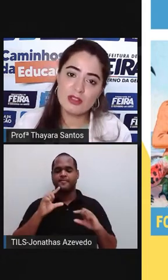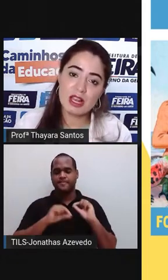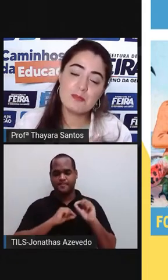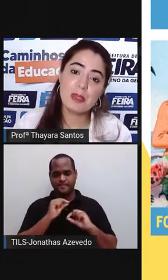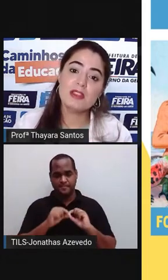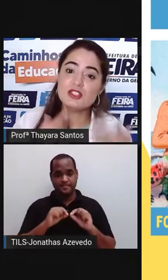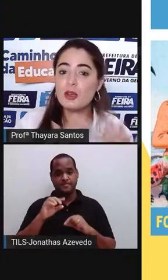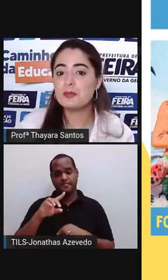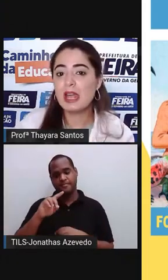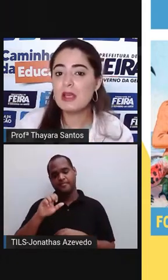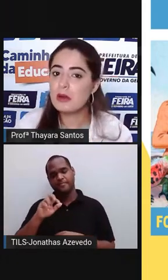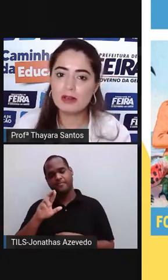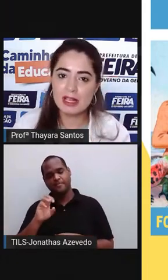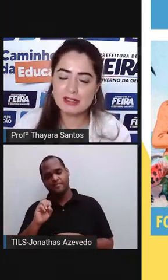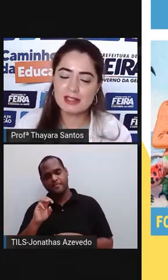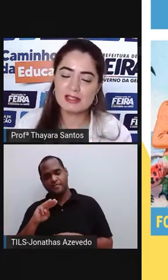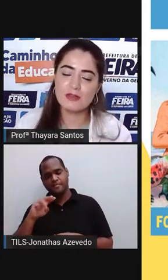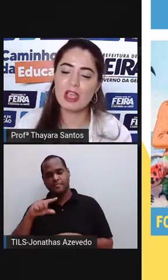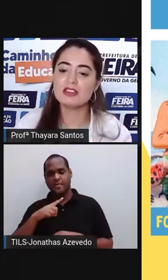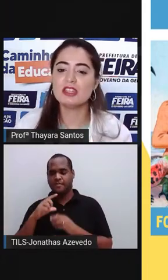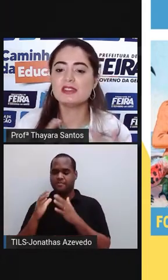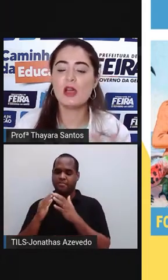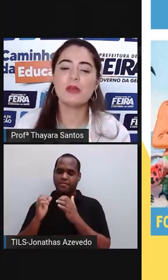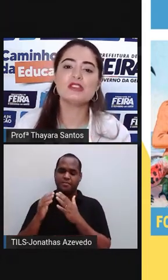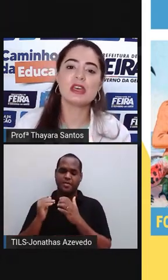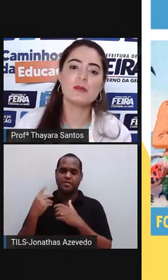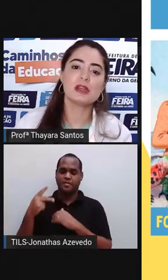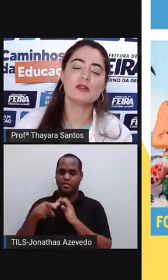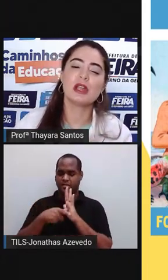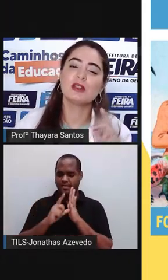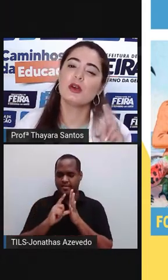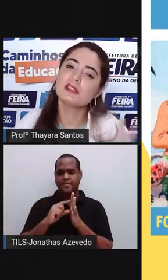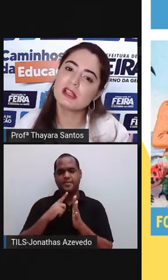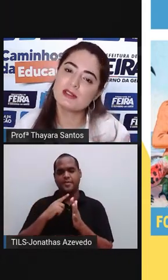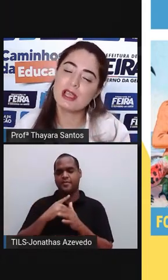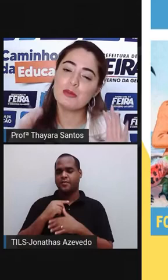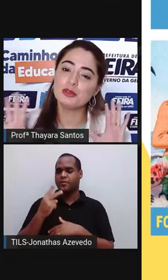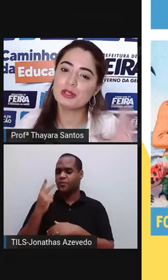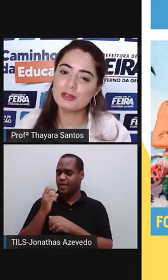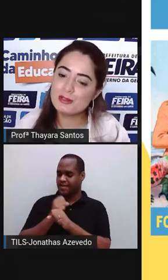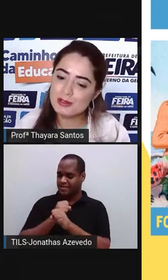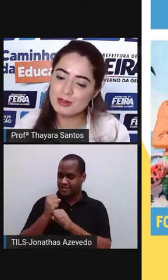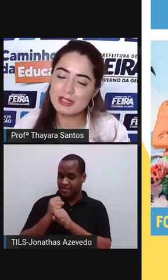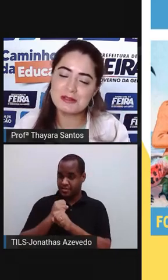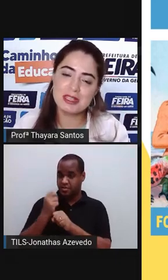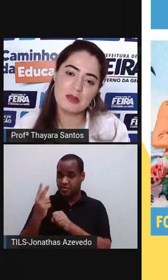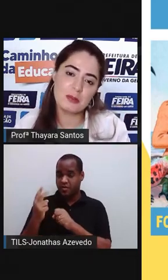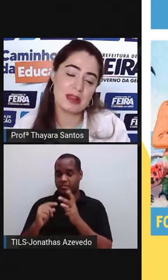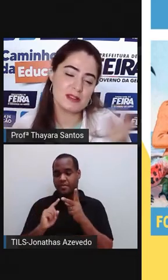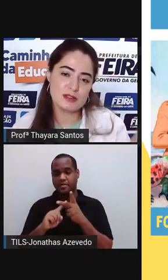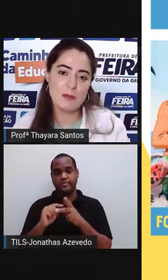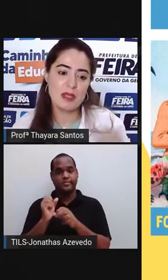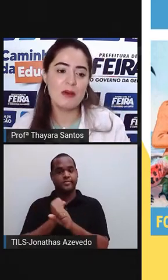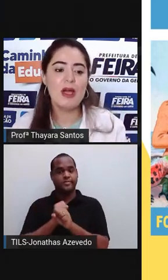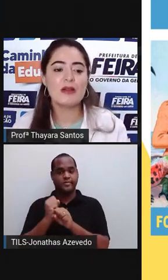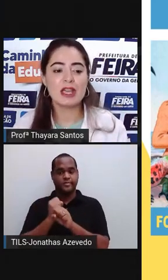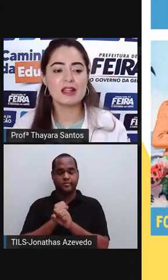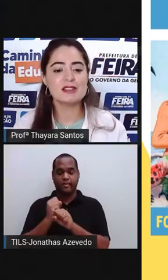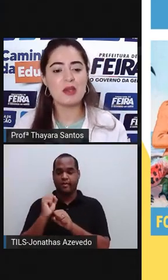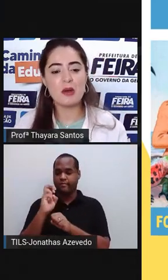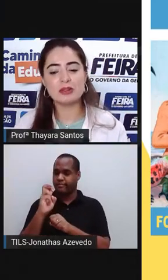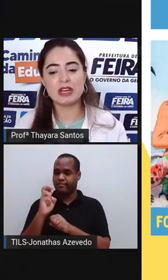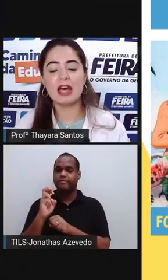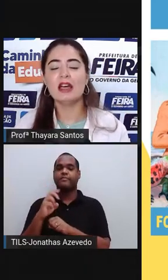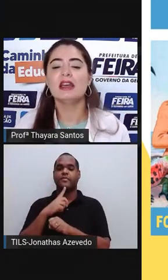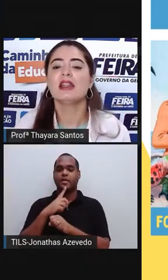Darwin pediu para ir com eles. Essa viagem inicialmente era para durar dois anos, acabou durando cinco, porque eles não sabiam o que